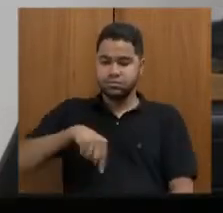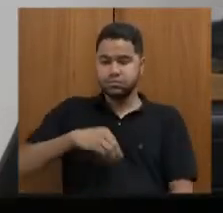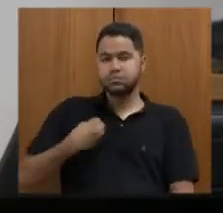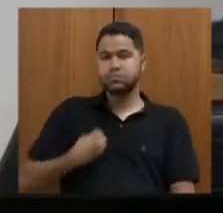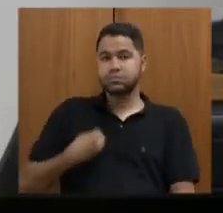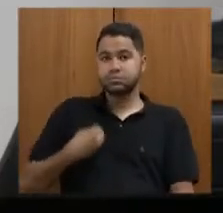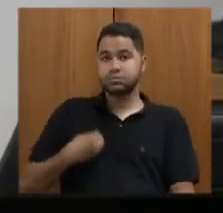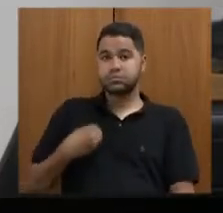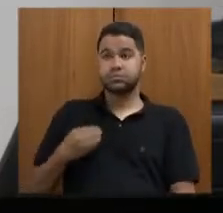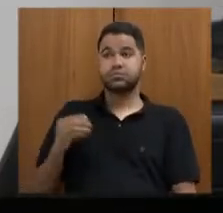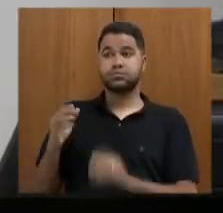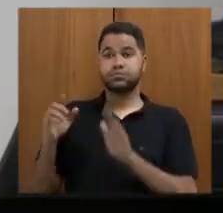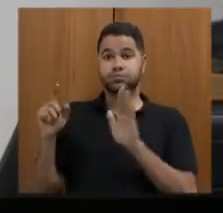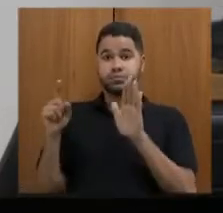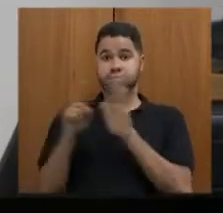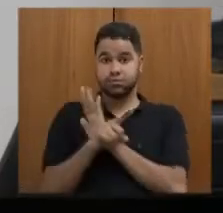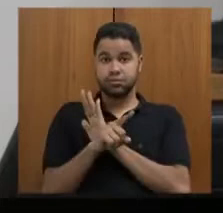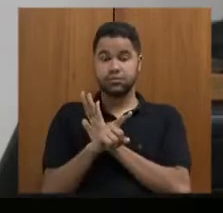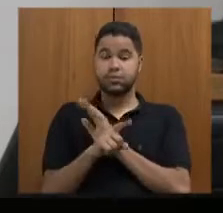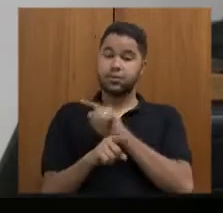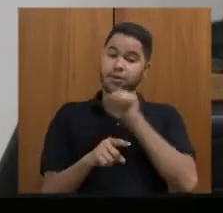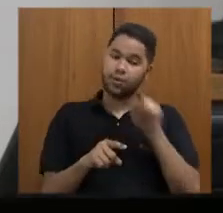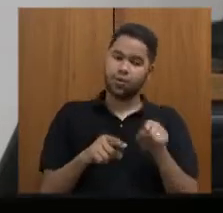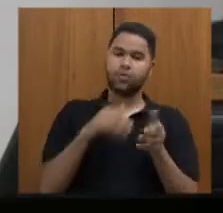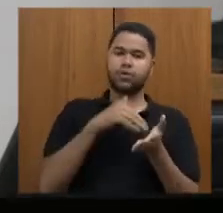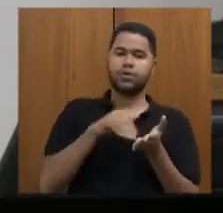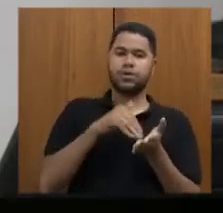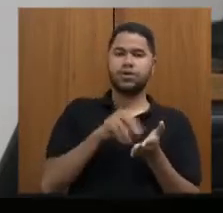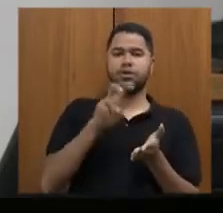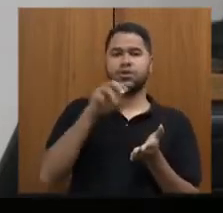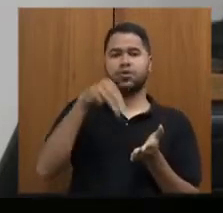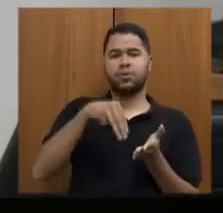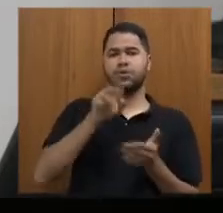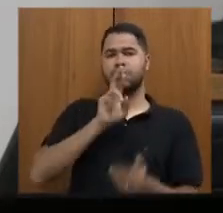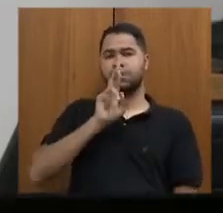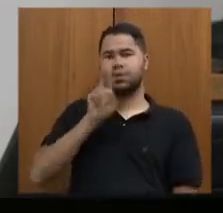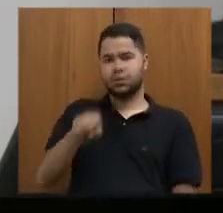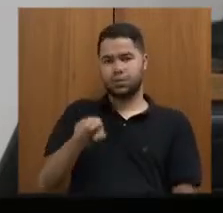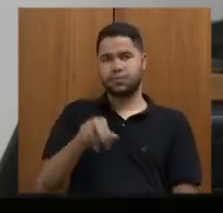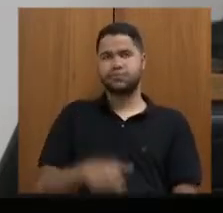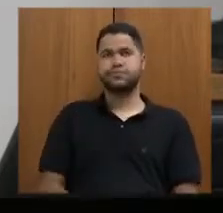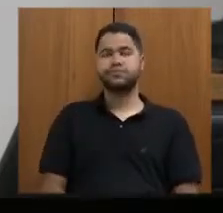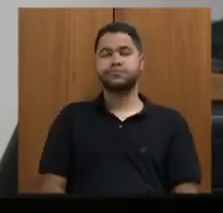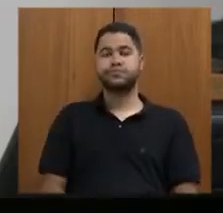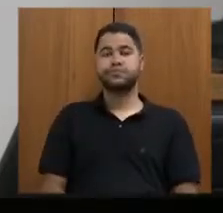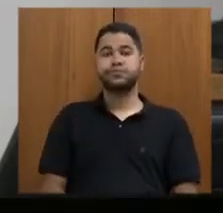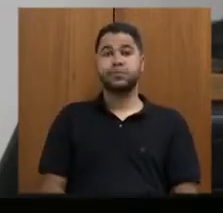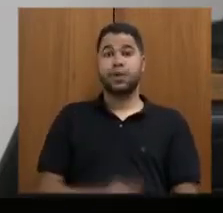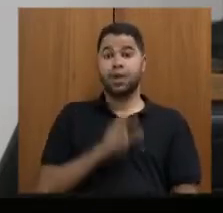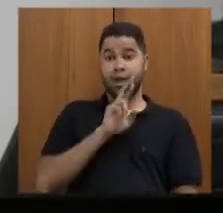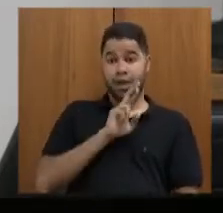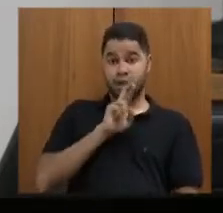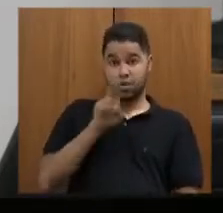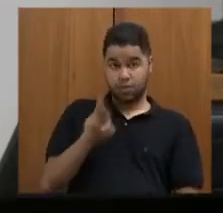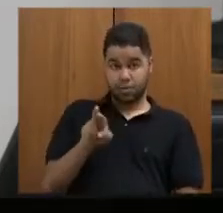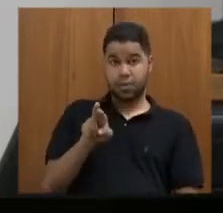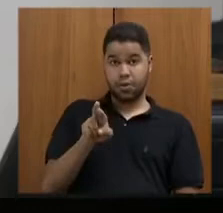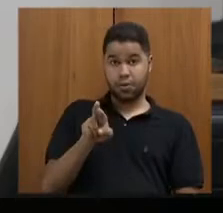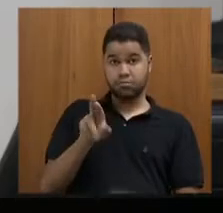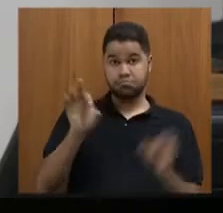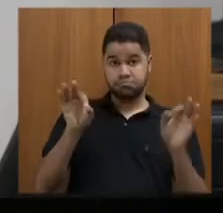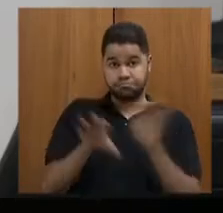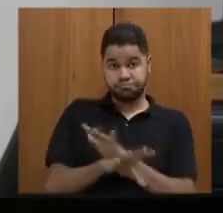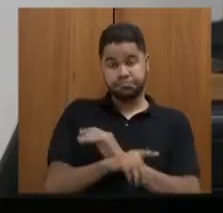após cada interpelação, a autoridade estadual disporá de cinco minutos para respondê-la. Após a resposta da autoridade